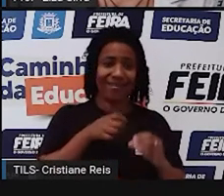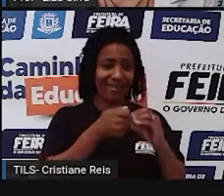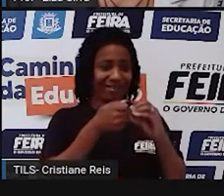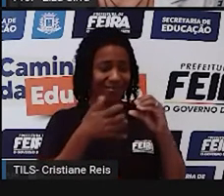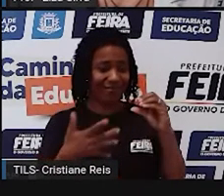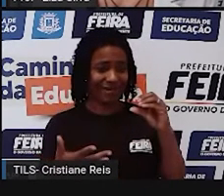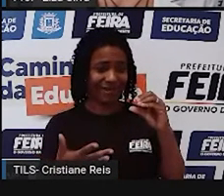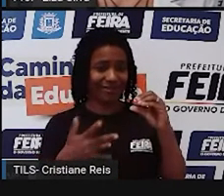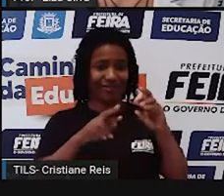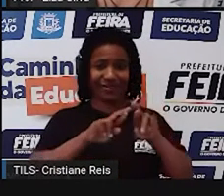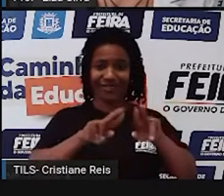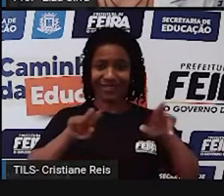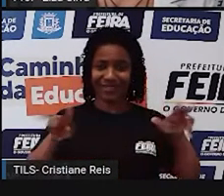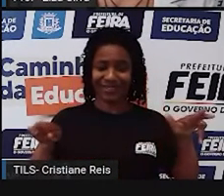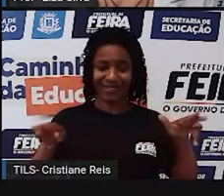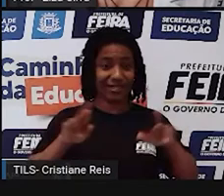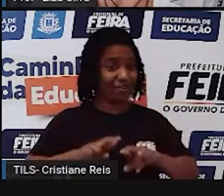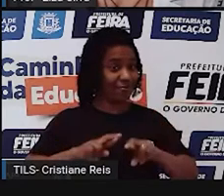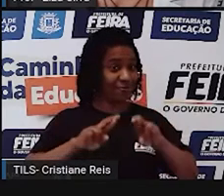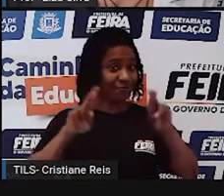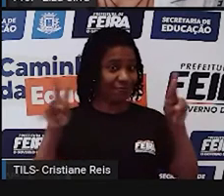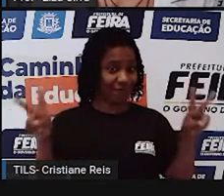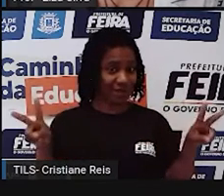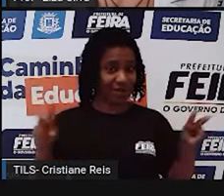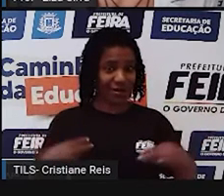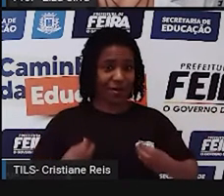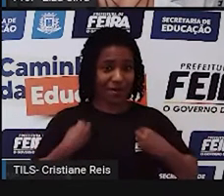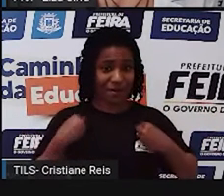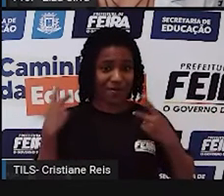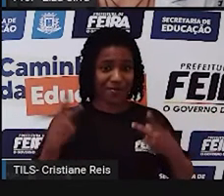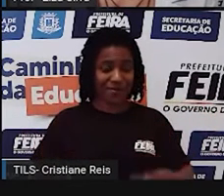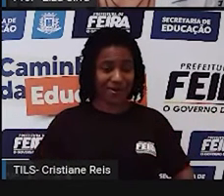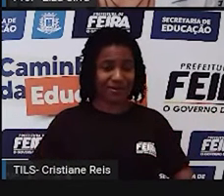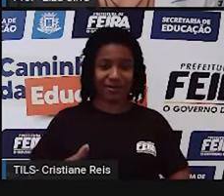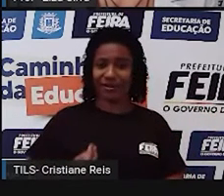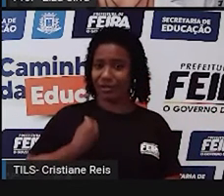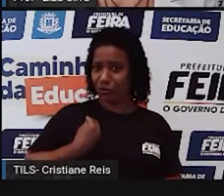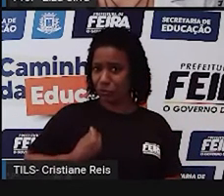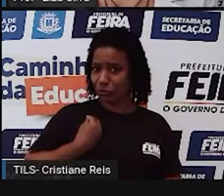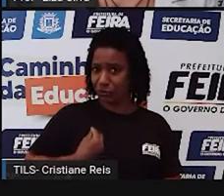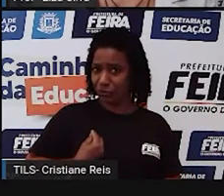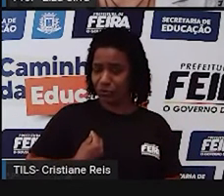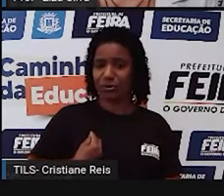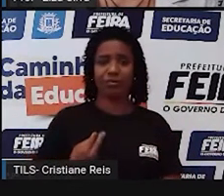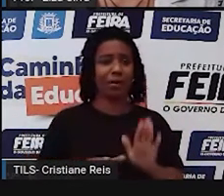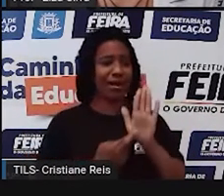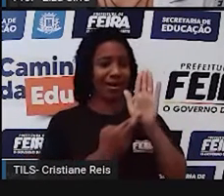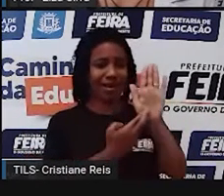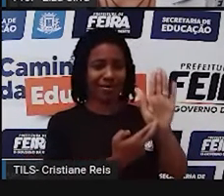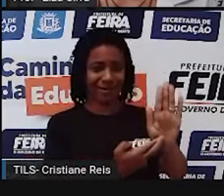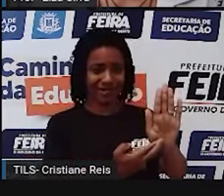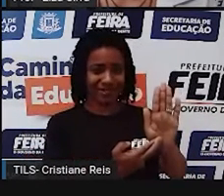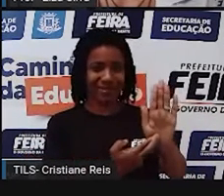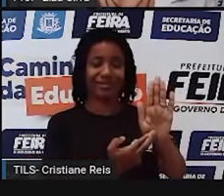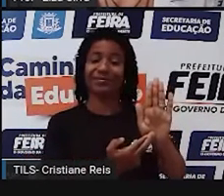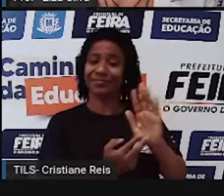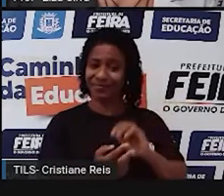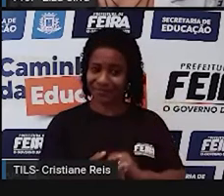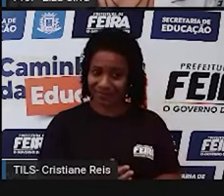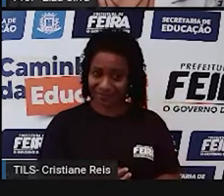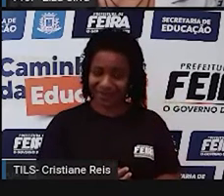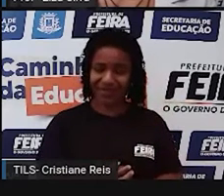diversidade, diferença, humano, existe, represente ou representa,